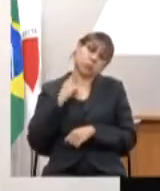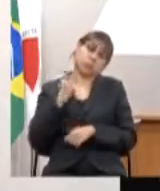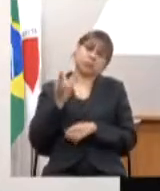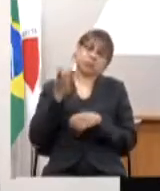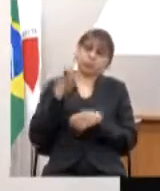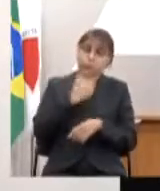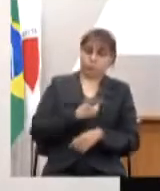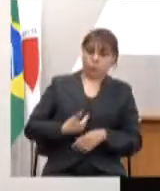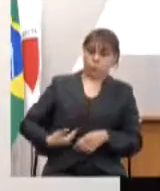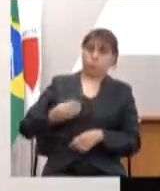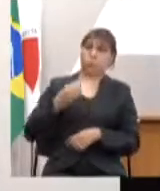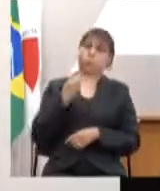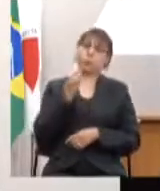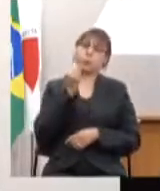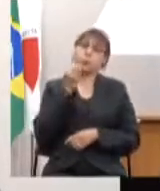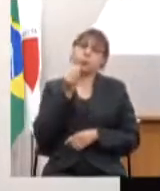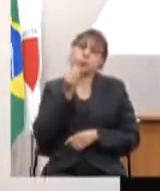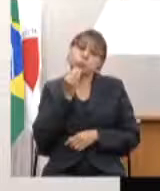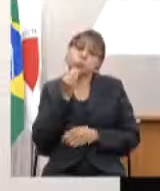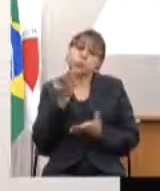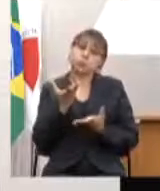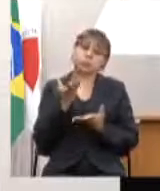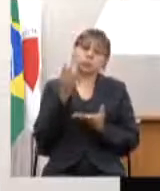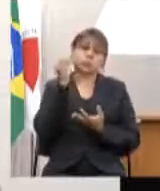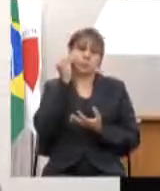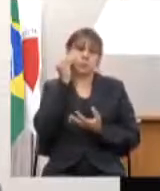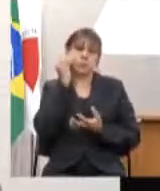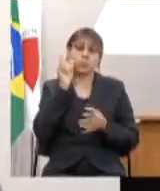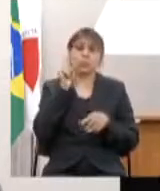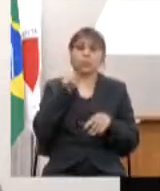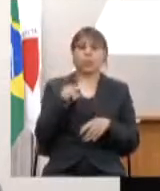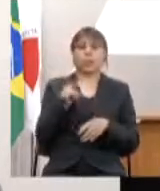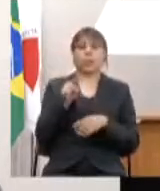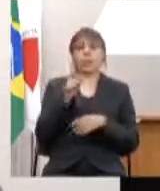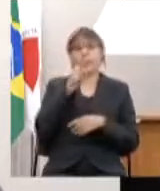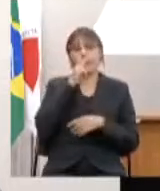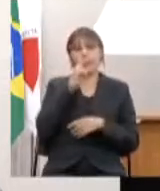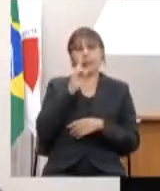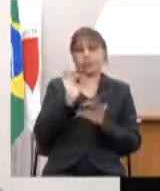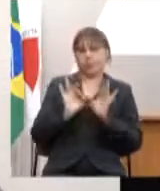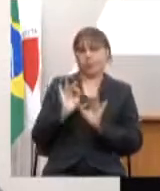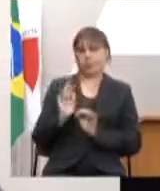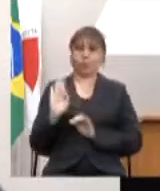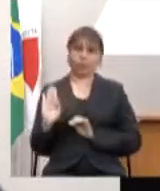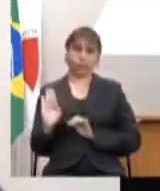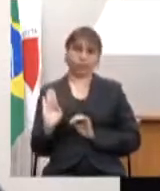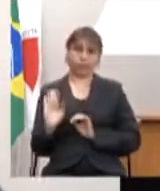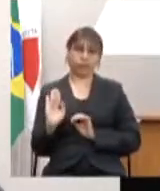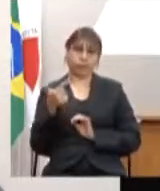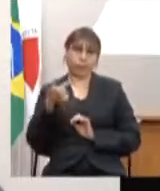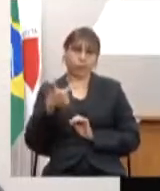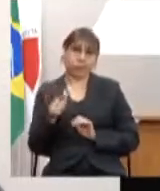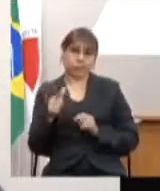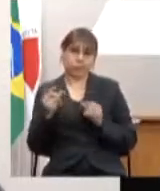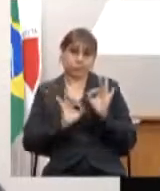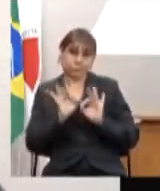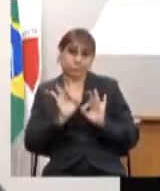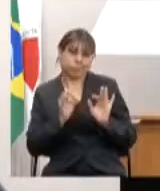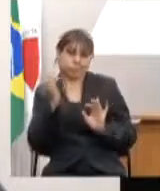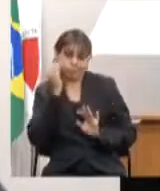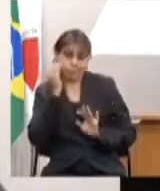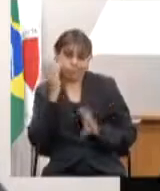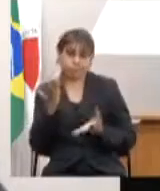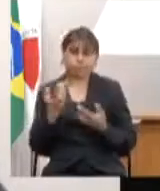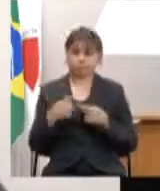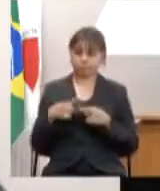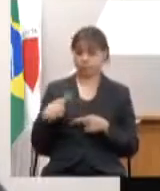discutindo um plano B então é nessa e deixando claro que obviamente todos